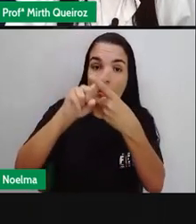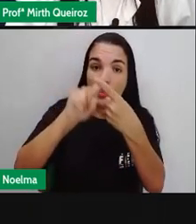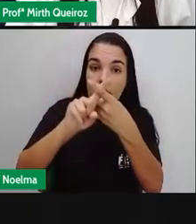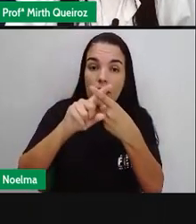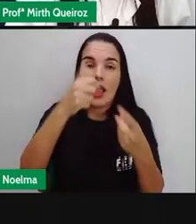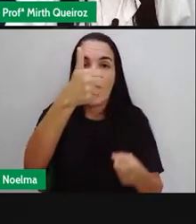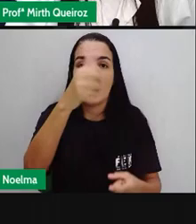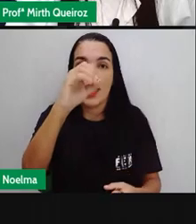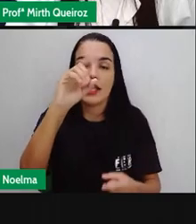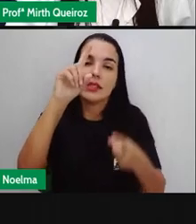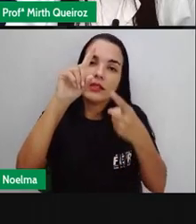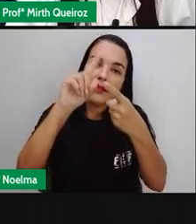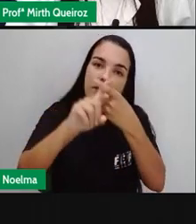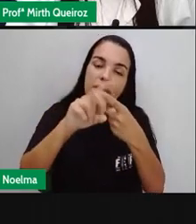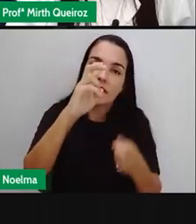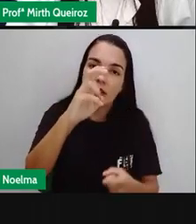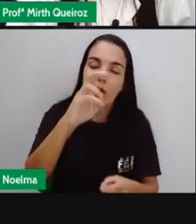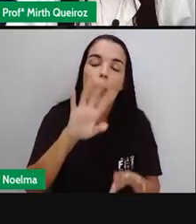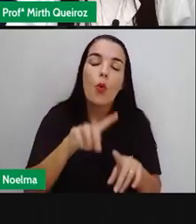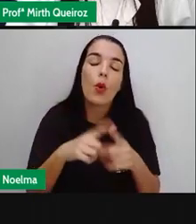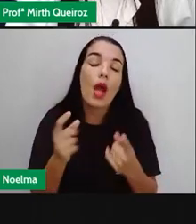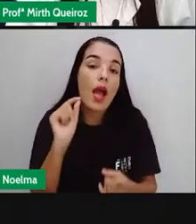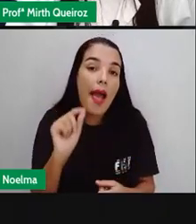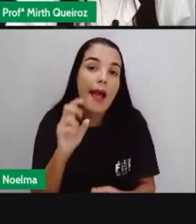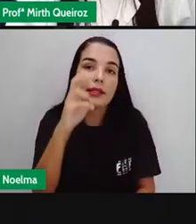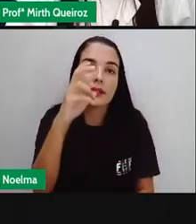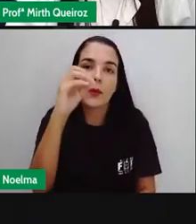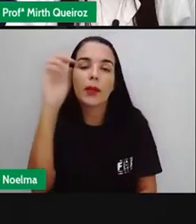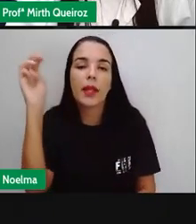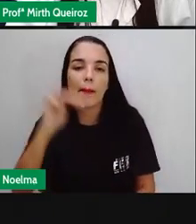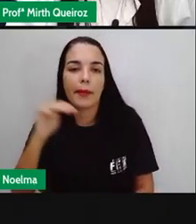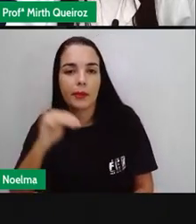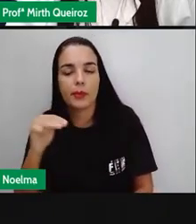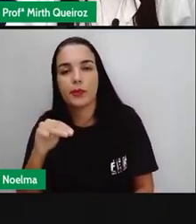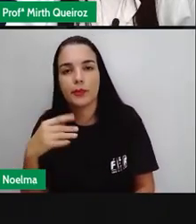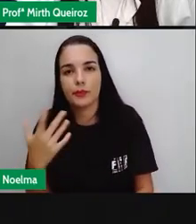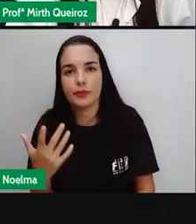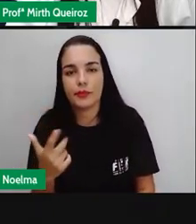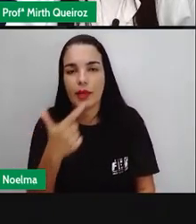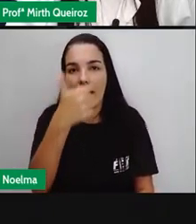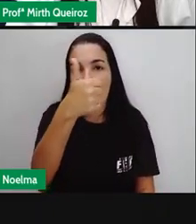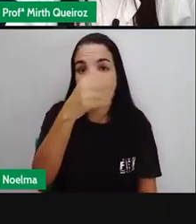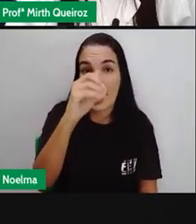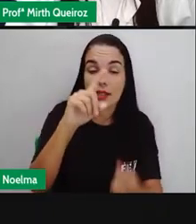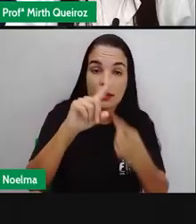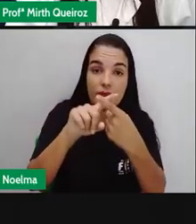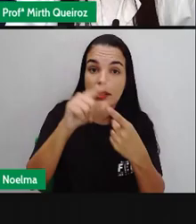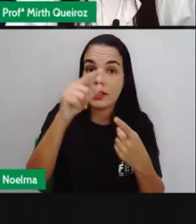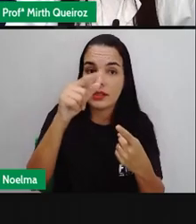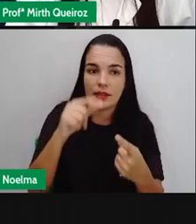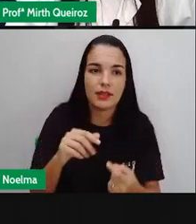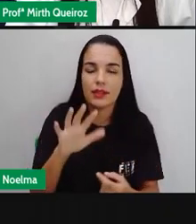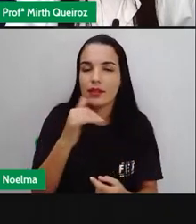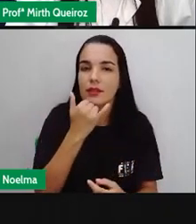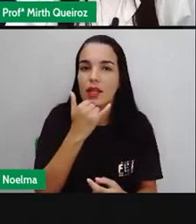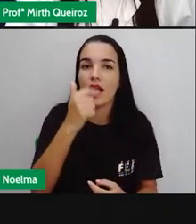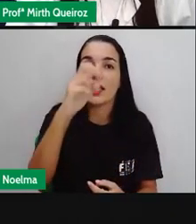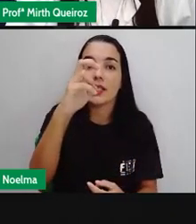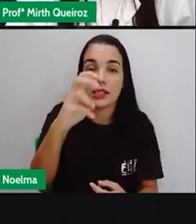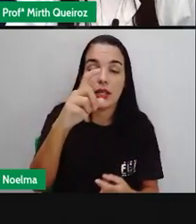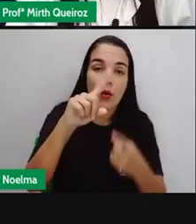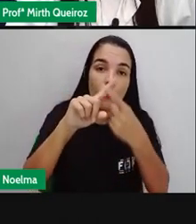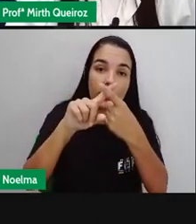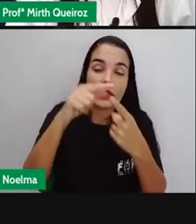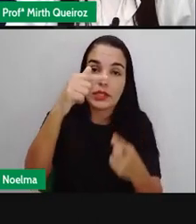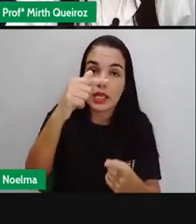10 vezes 5 50 Então 50 minutos 10 vezes 7 35 10 não Me desculpe 5